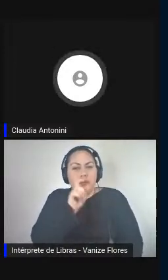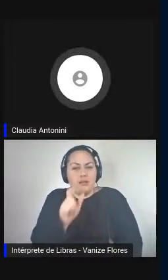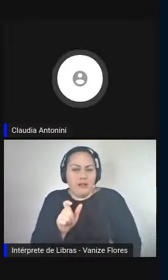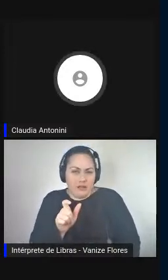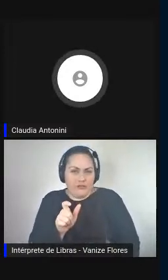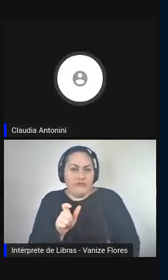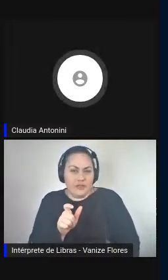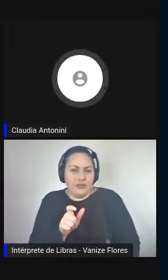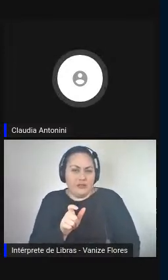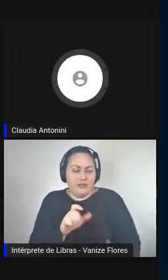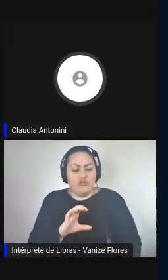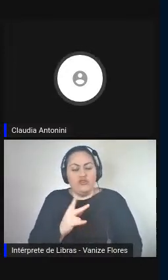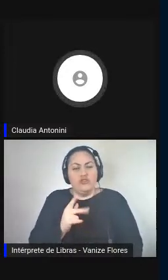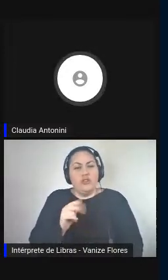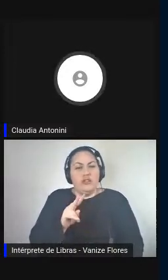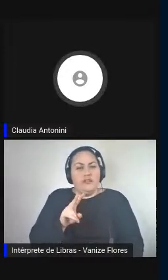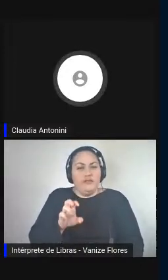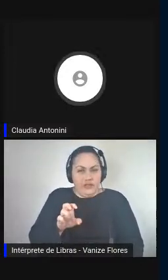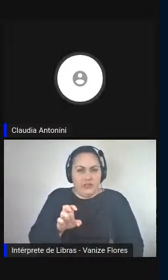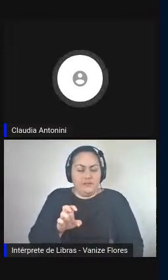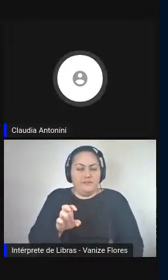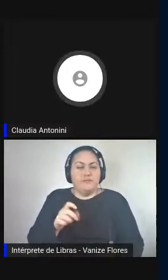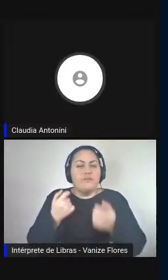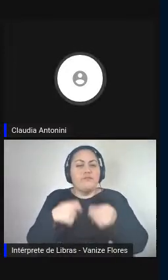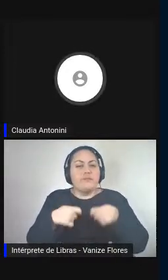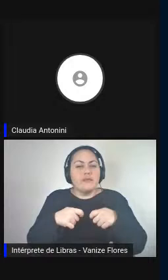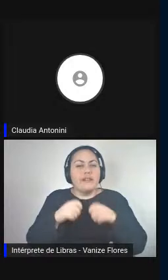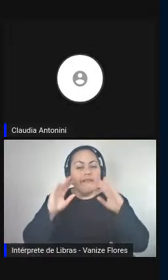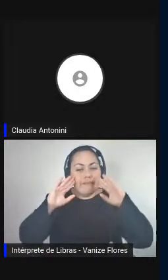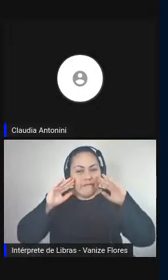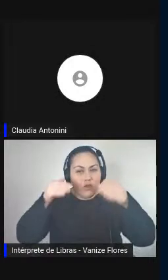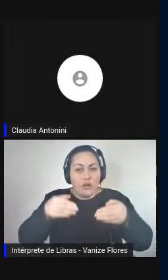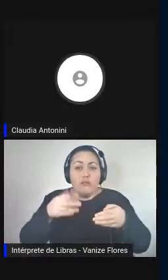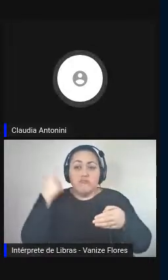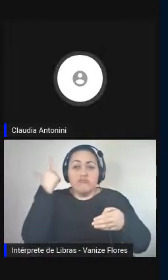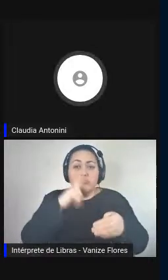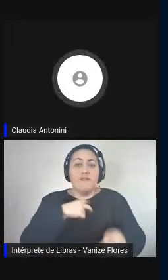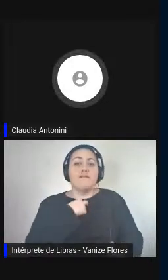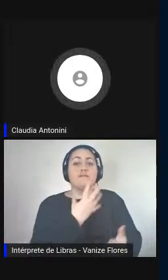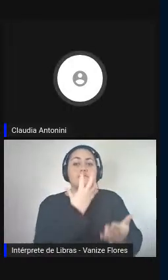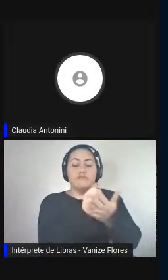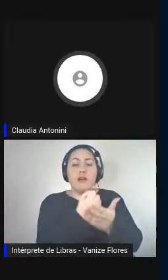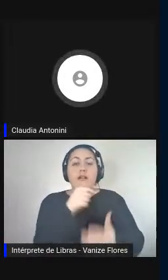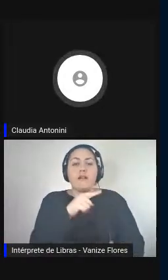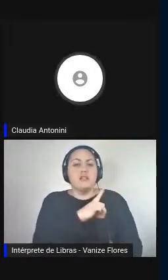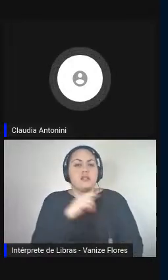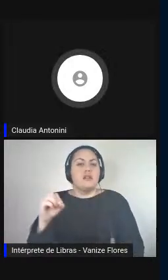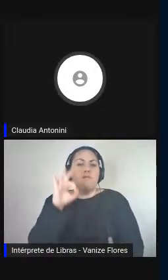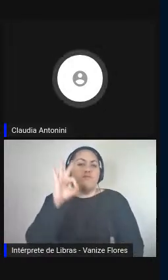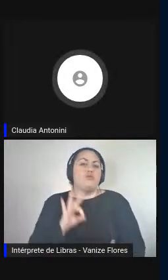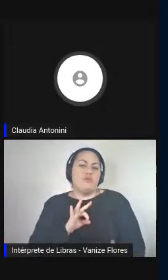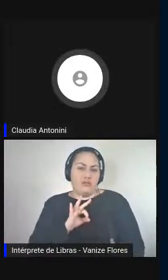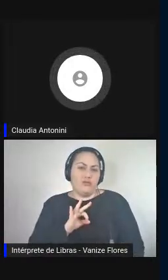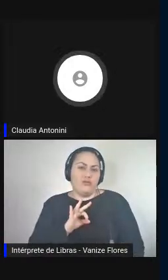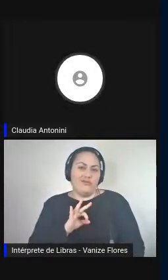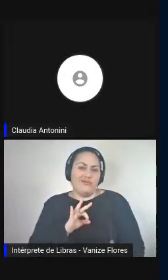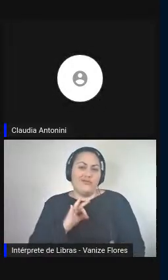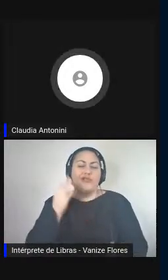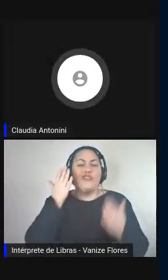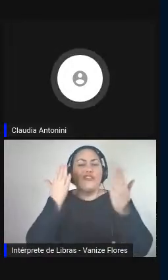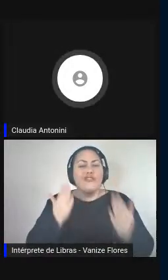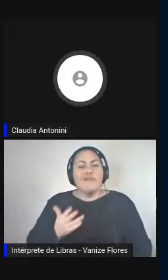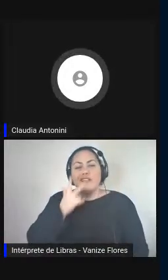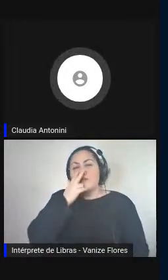conseguimos chegar a uma precisão de 100% em relação ao vídeo que eu mostrei,